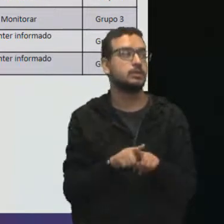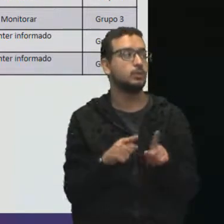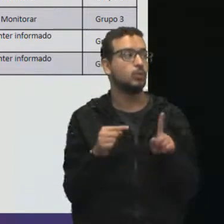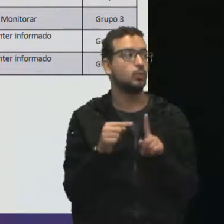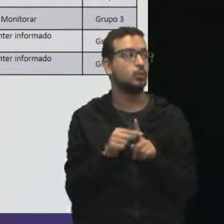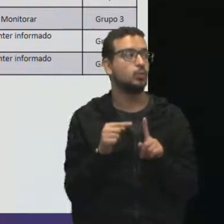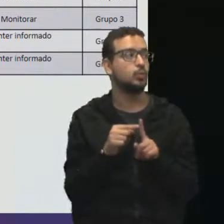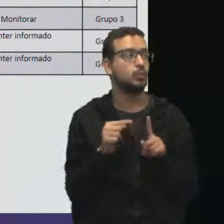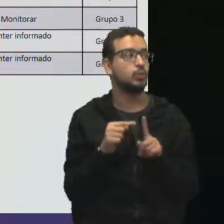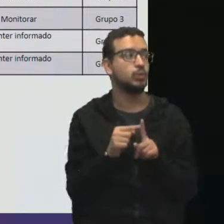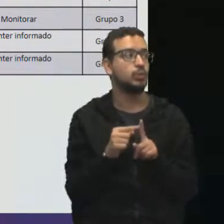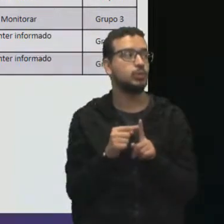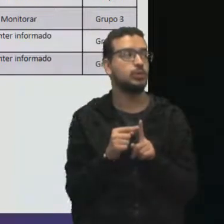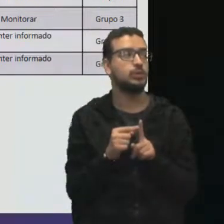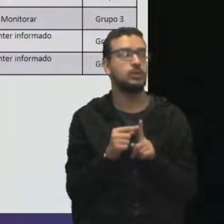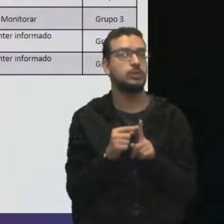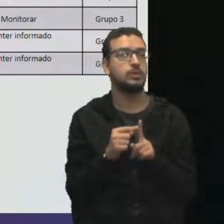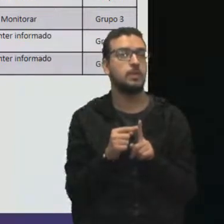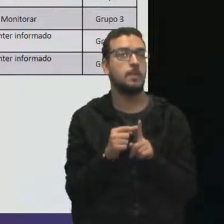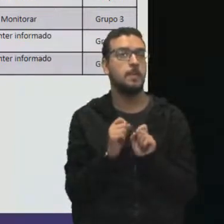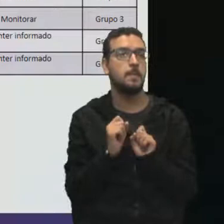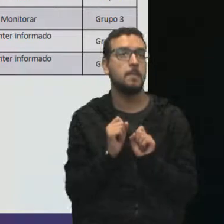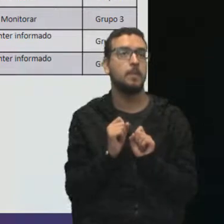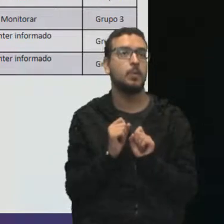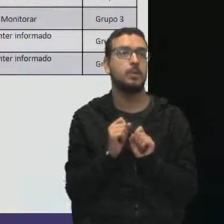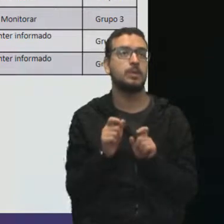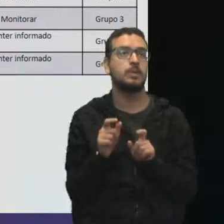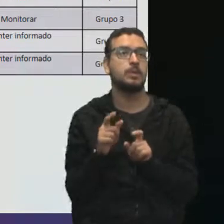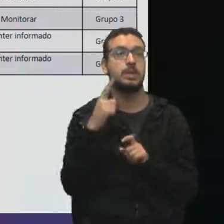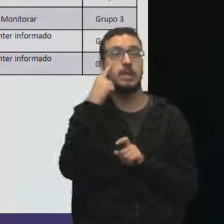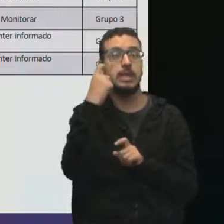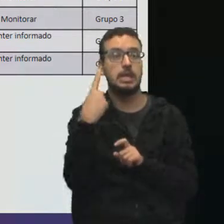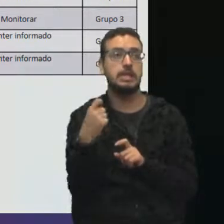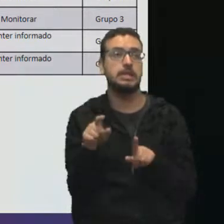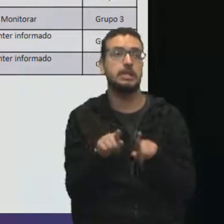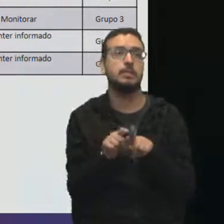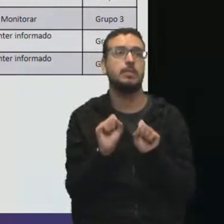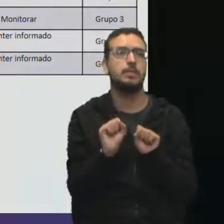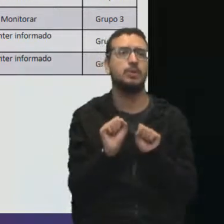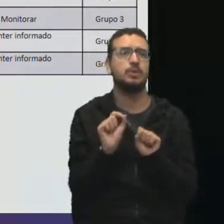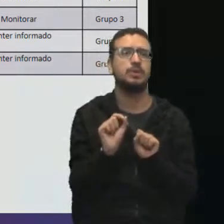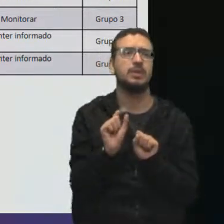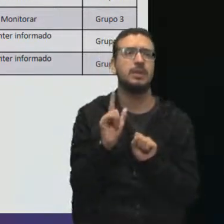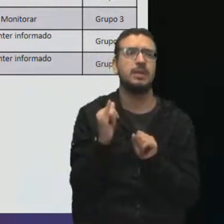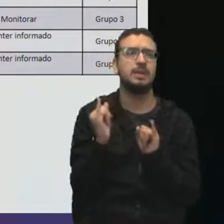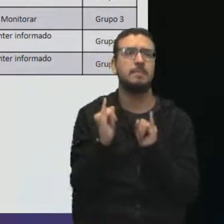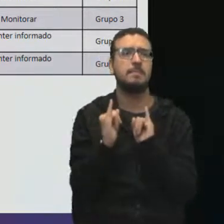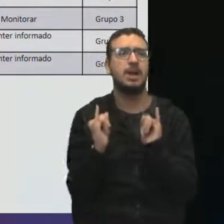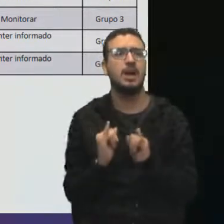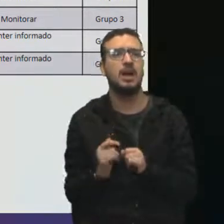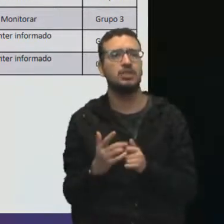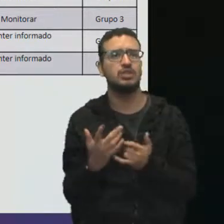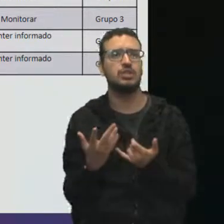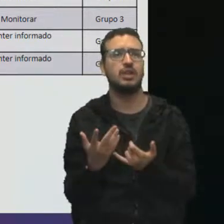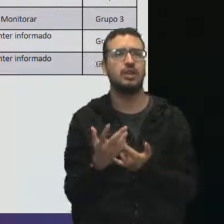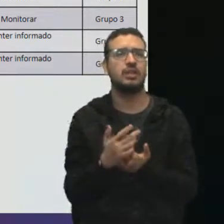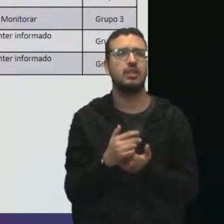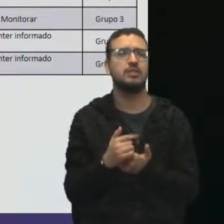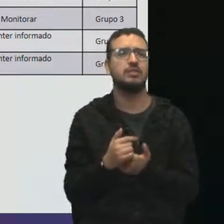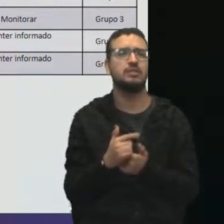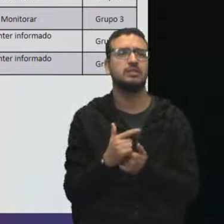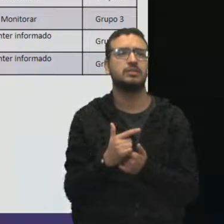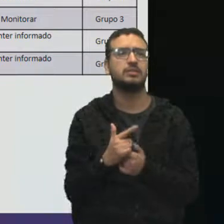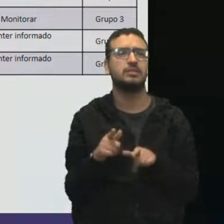interesse, então, interesse pode ser imagem, pode ser diversão, pode ser governança. Eles têm